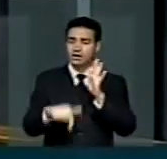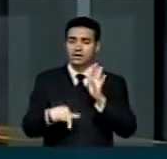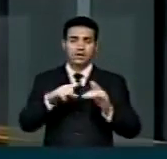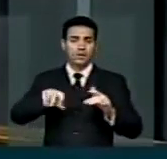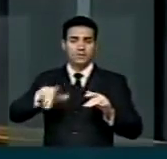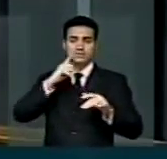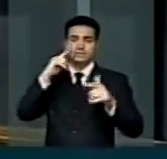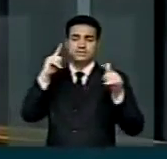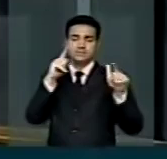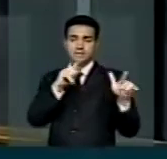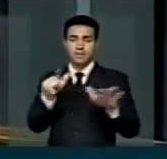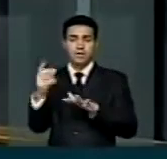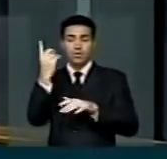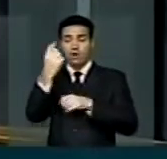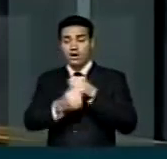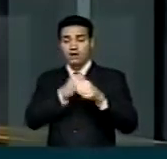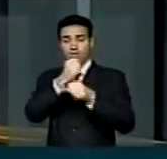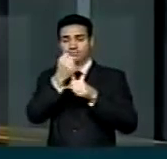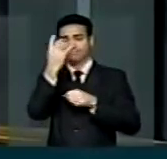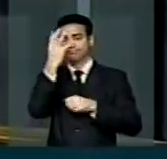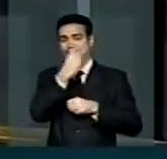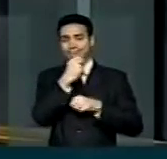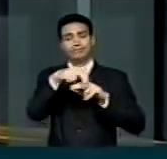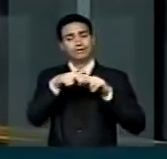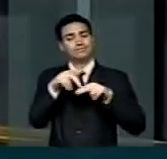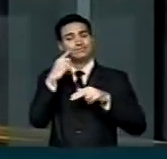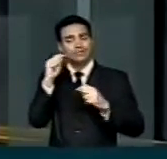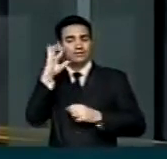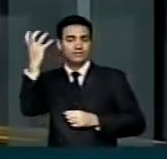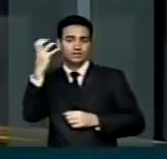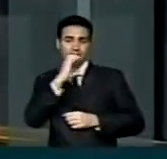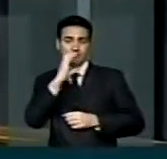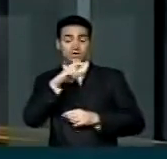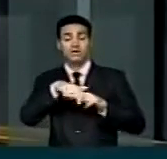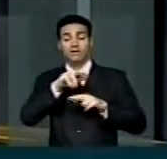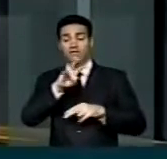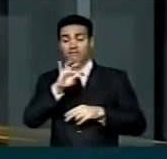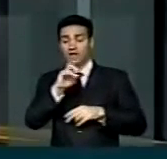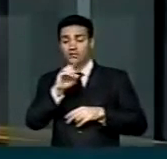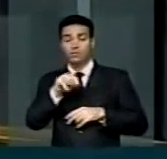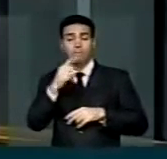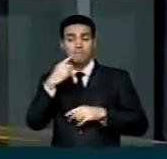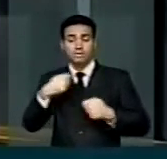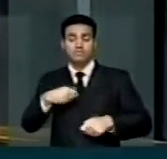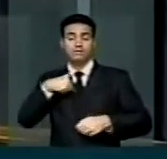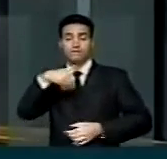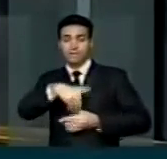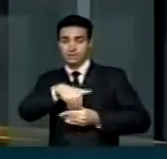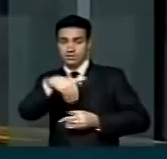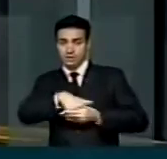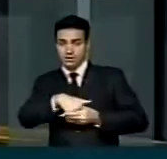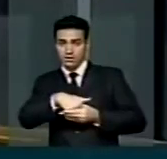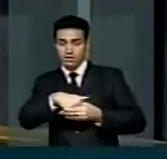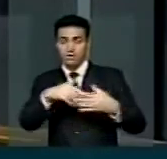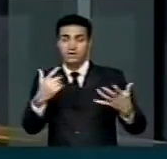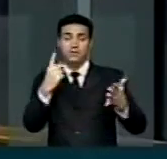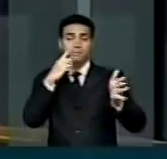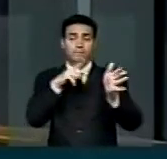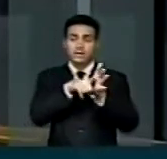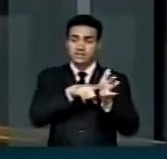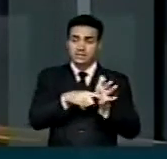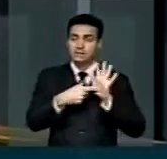semana não, um ano, Valdir Colado. A gente tem que resolver isso. O veto é para se votar. Uma pesquisa aqui mostrou